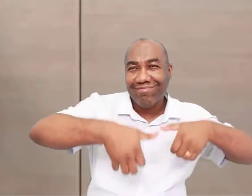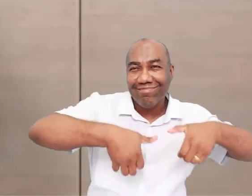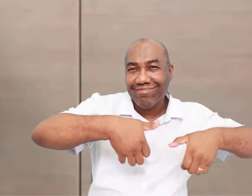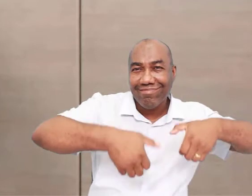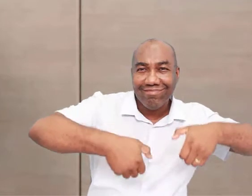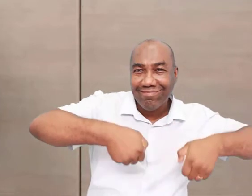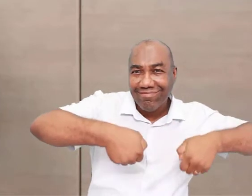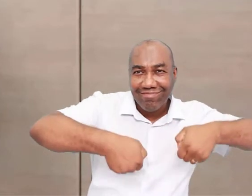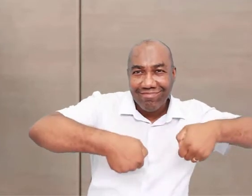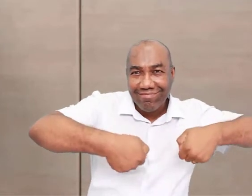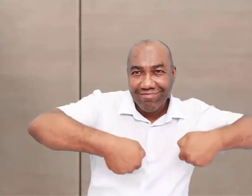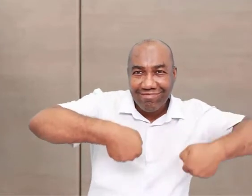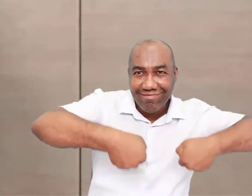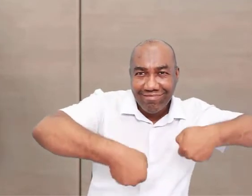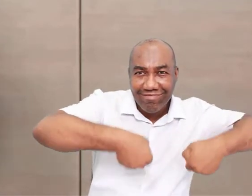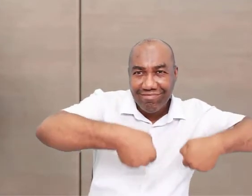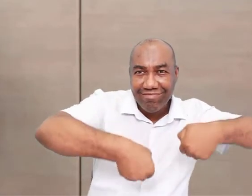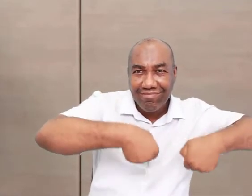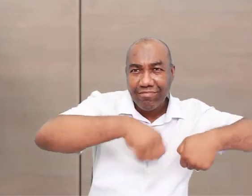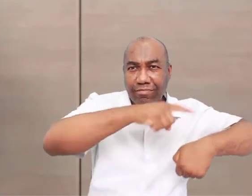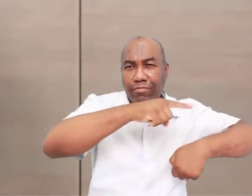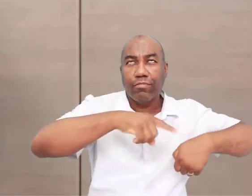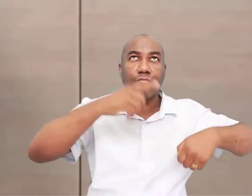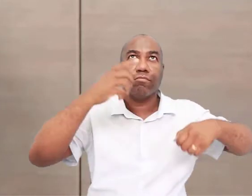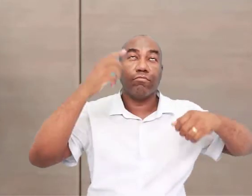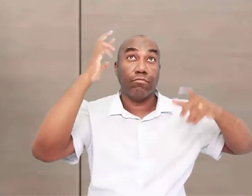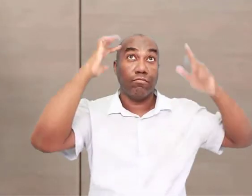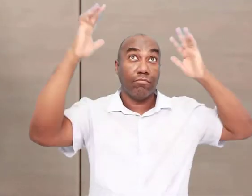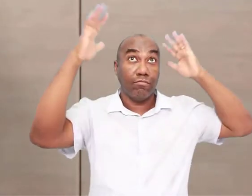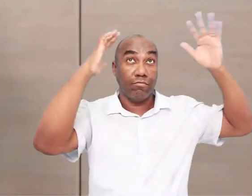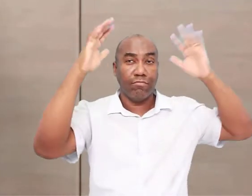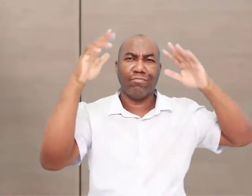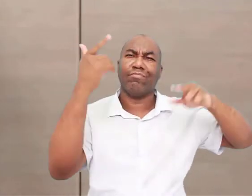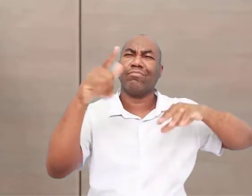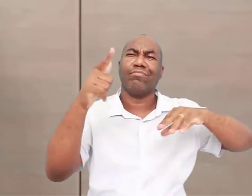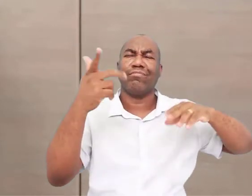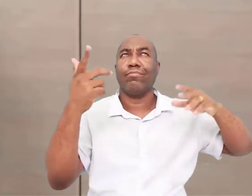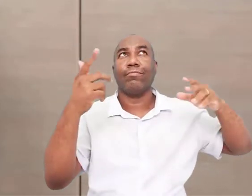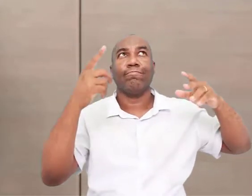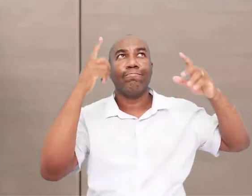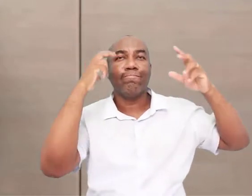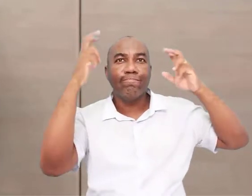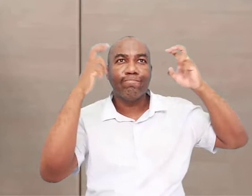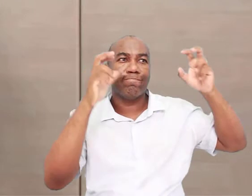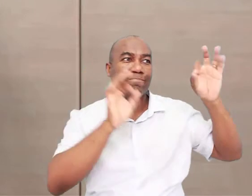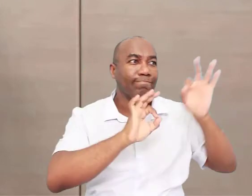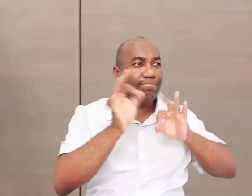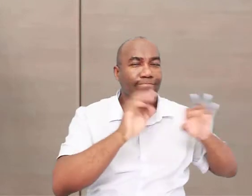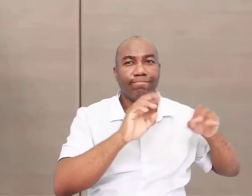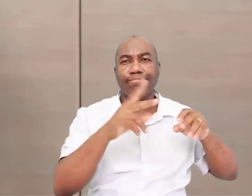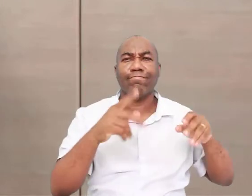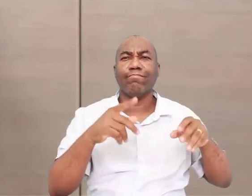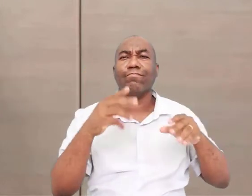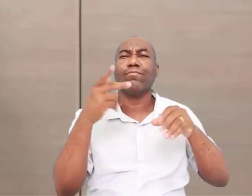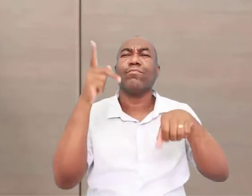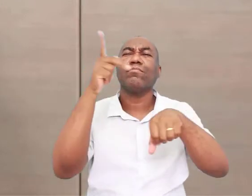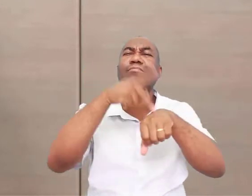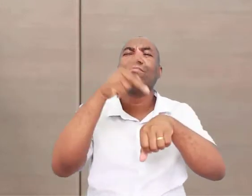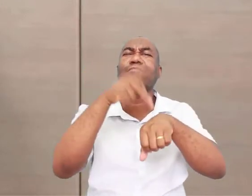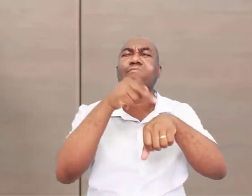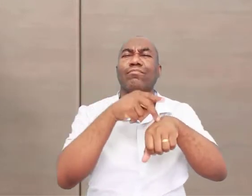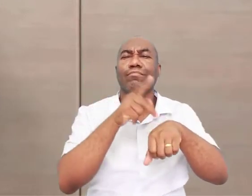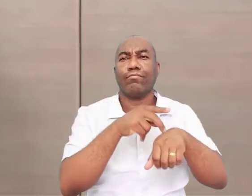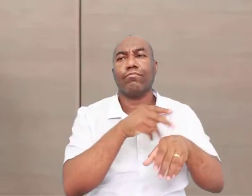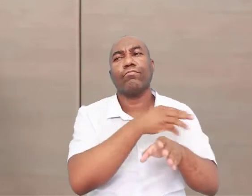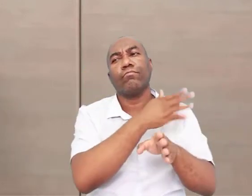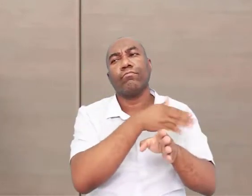uma pedra ou um pau como um instrumento, mas não dava formato para ele. Por isso, Idade da Pedra Lascada. Já no